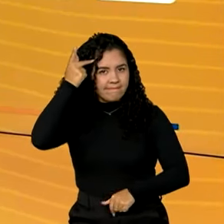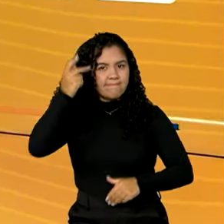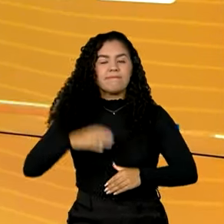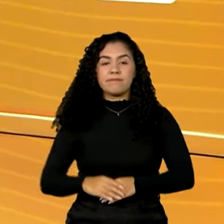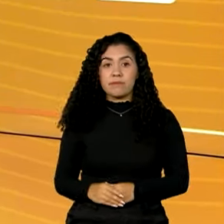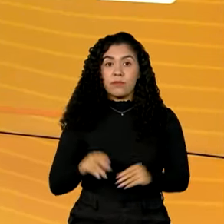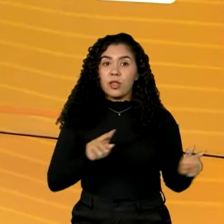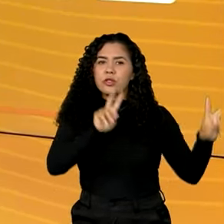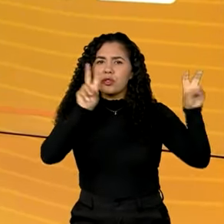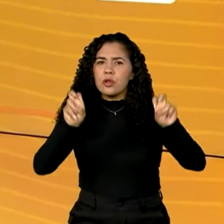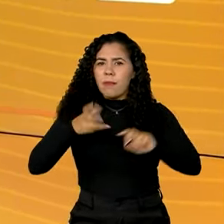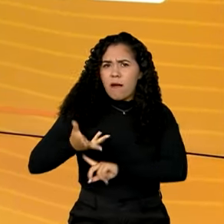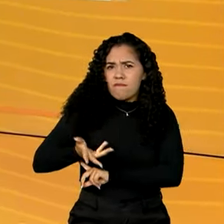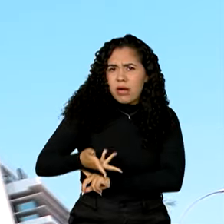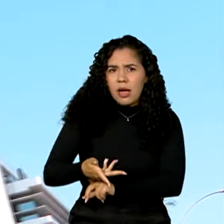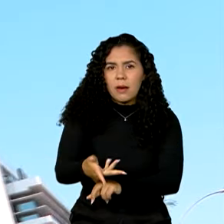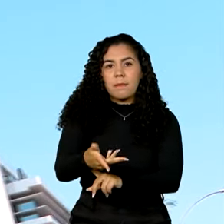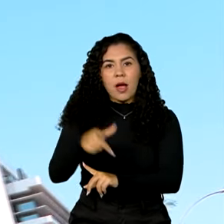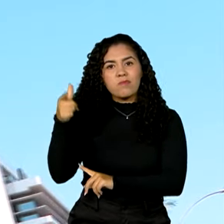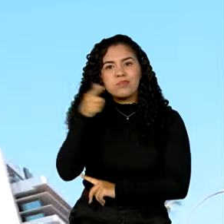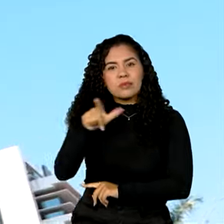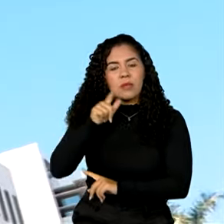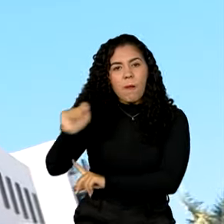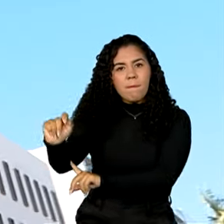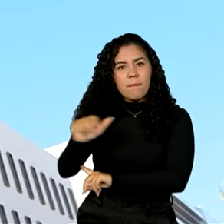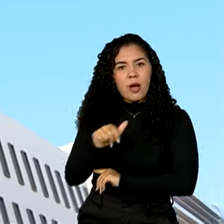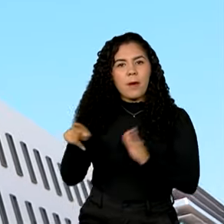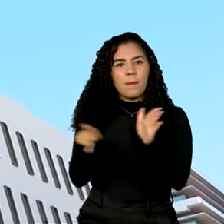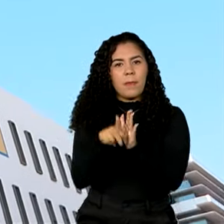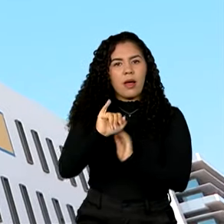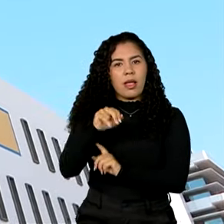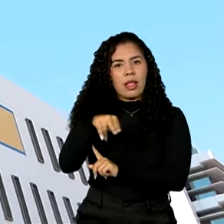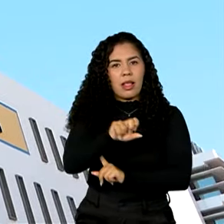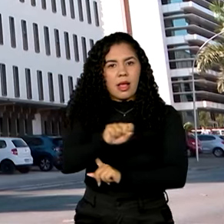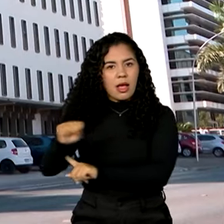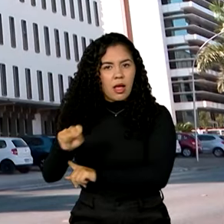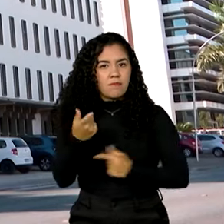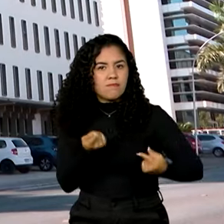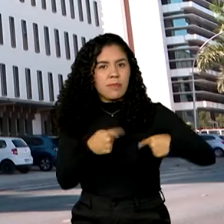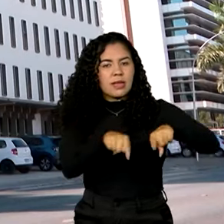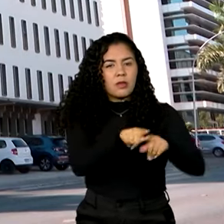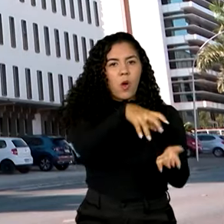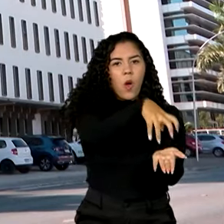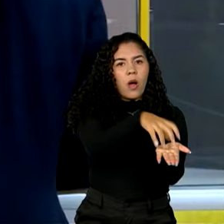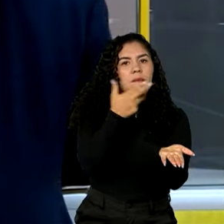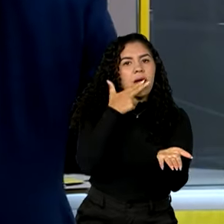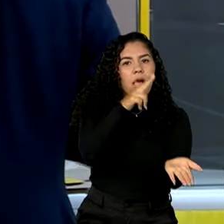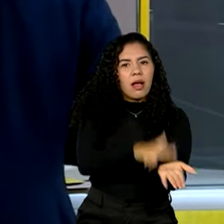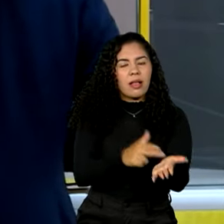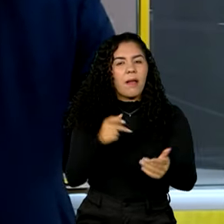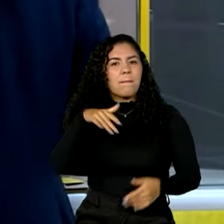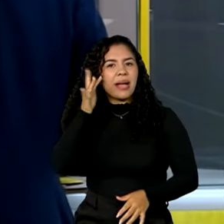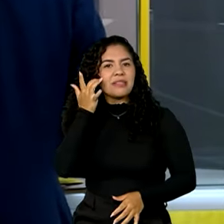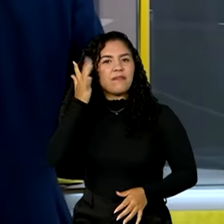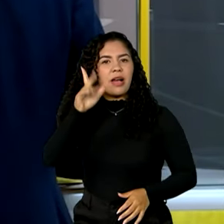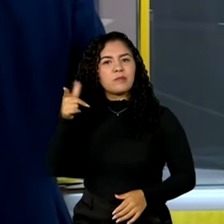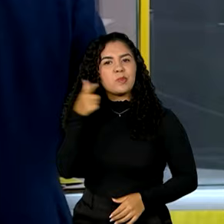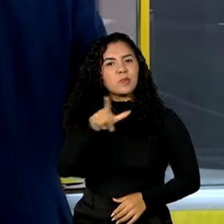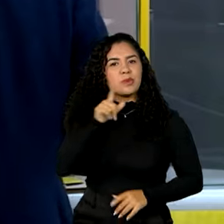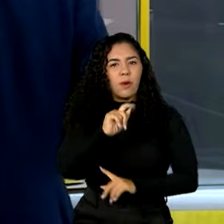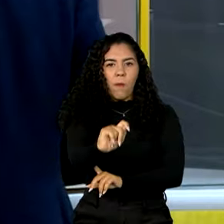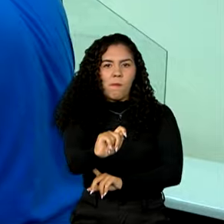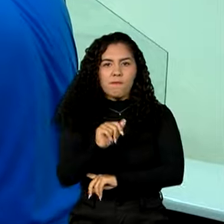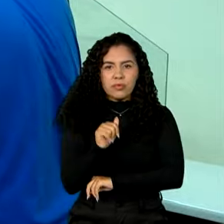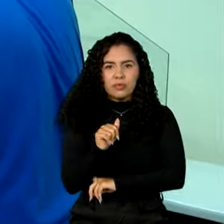Mais agilidade para concessão de benefício do INSS, parceria com os Correios, facilita a vida de quem precisa receber